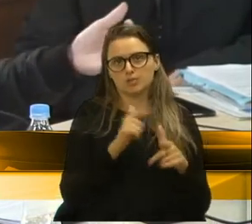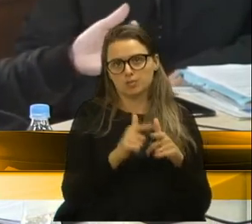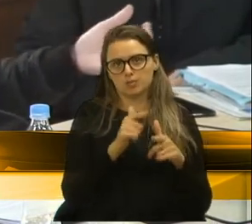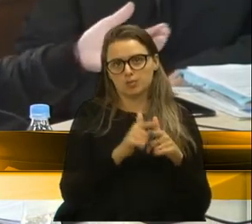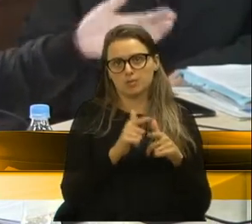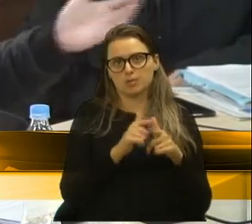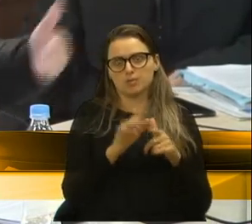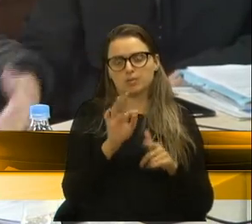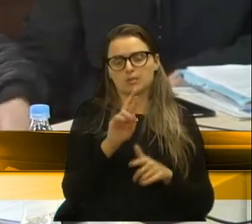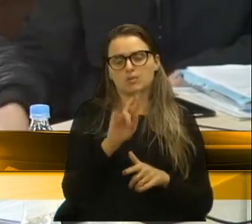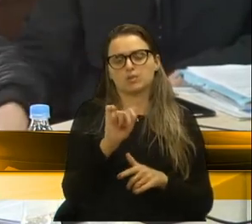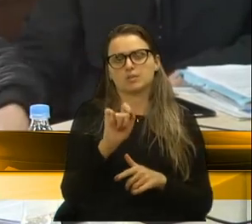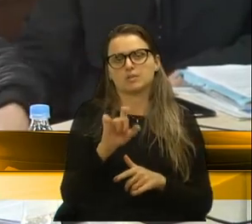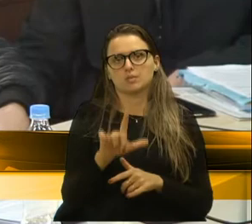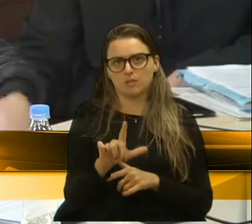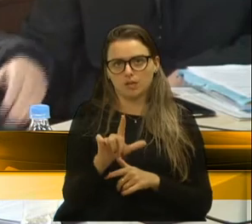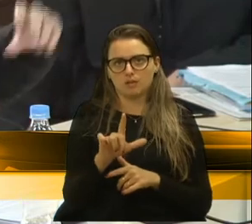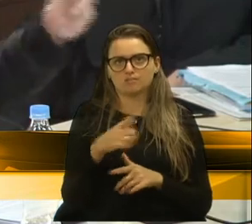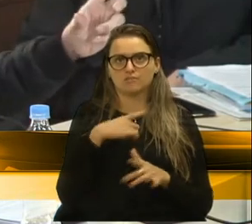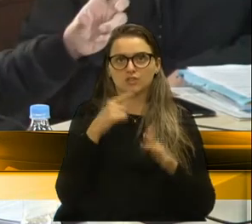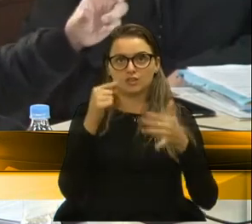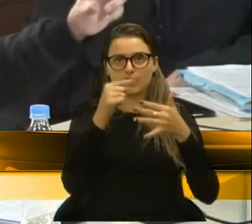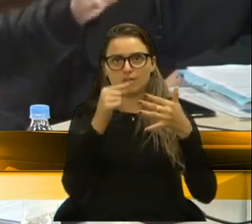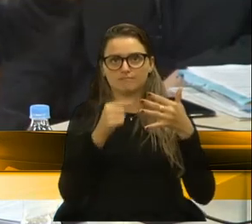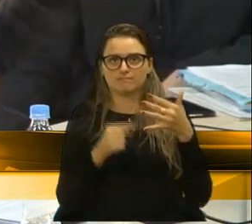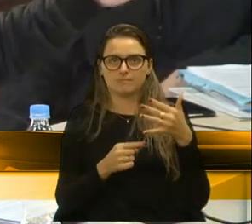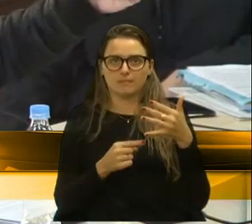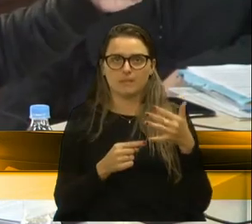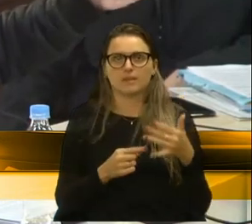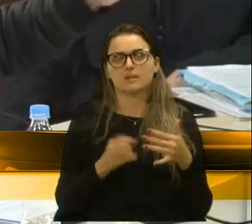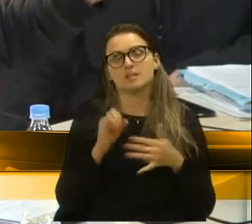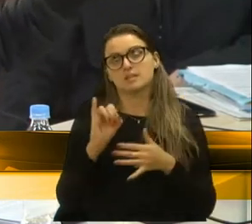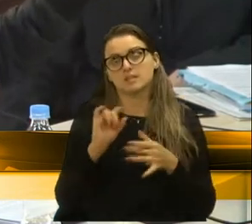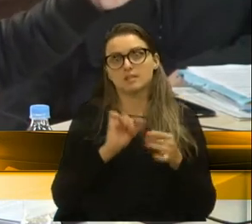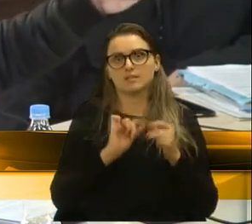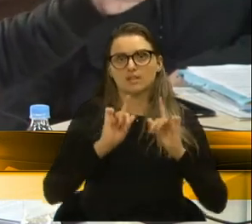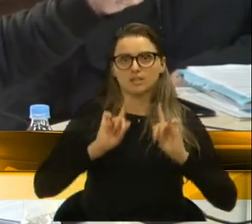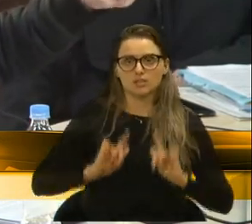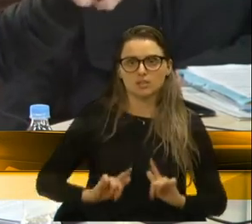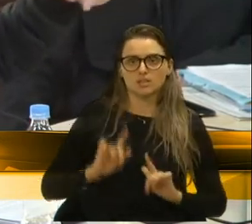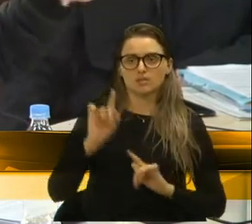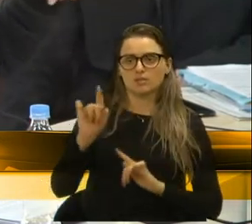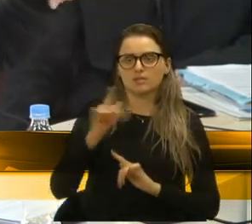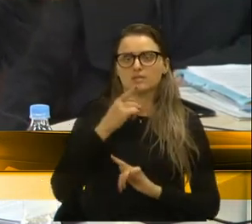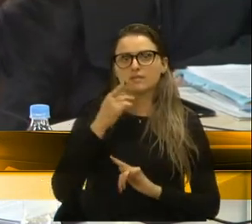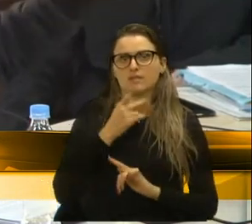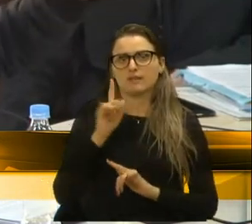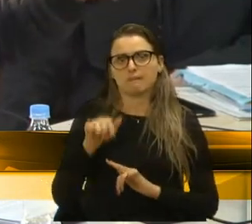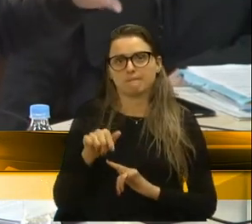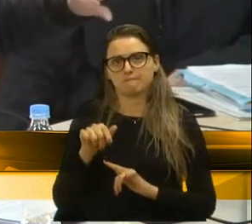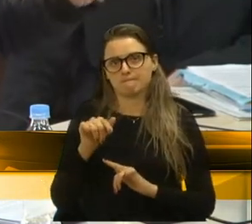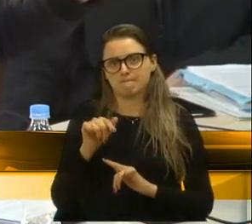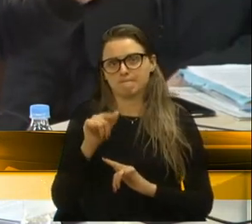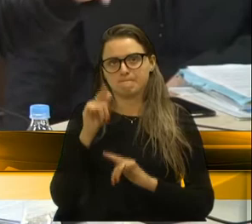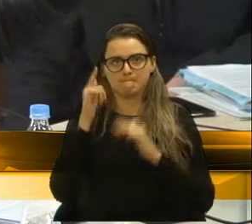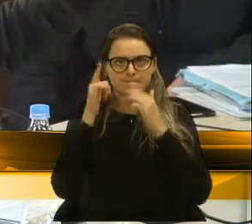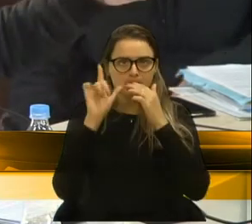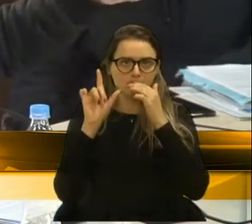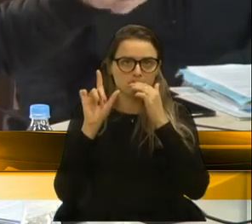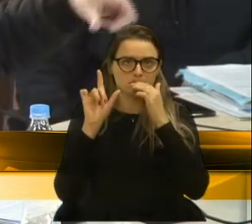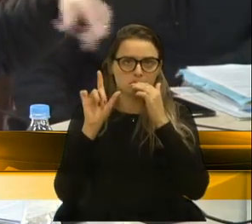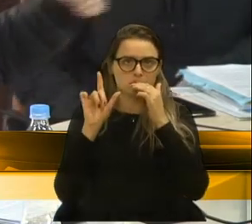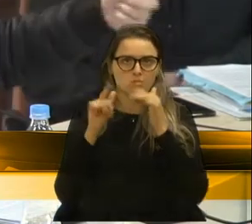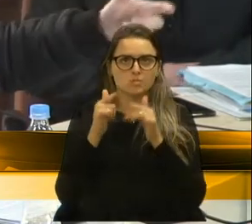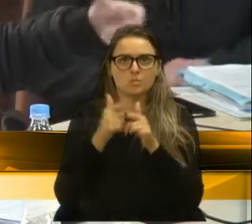o Tribunal de Contas que poderiam ter apontamentos. É nesse sentido, se fazer gestão, como o senhor mesmo disse, e poder diluir